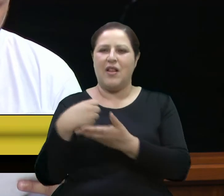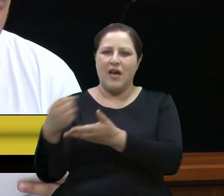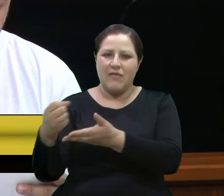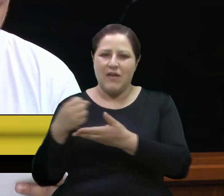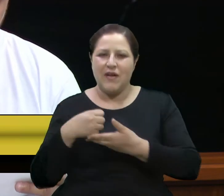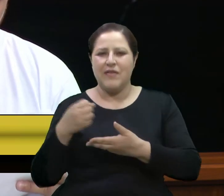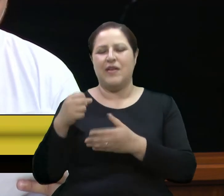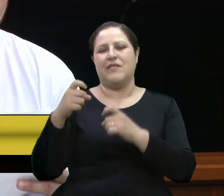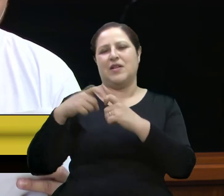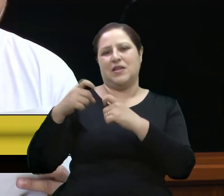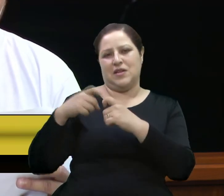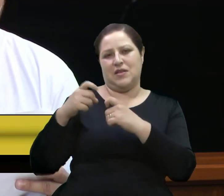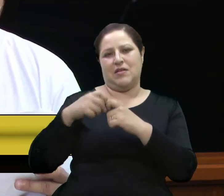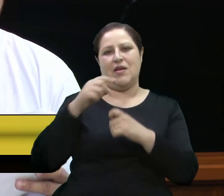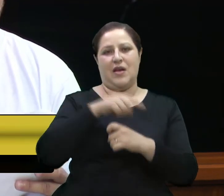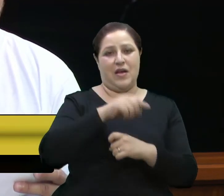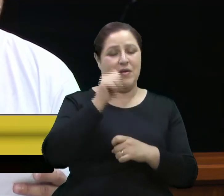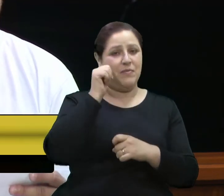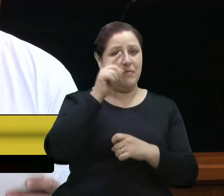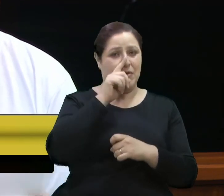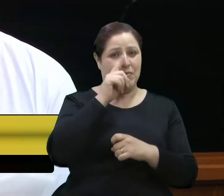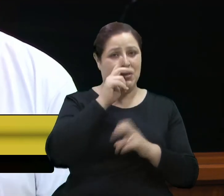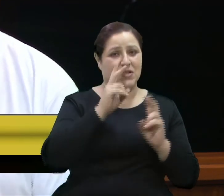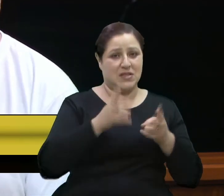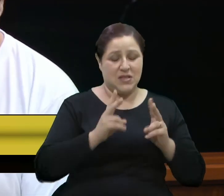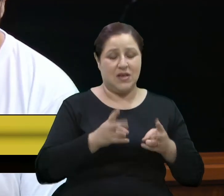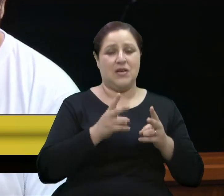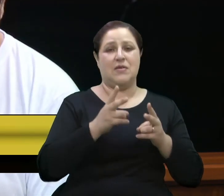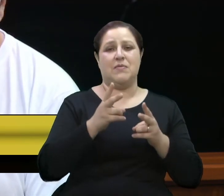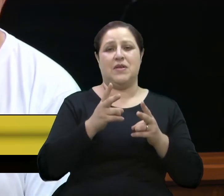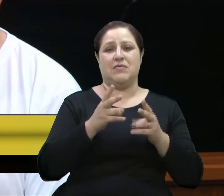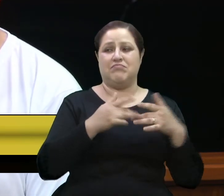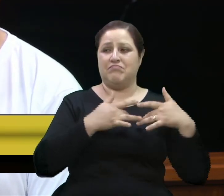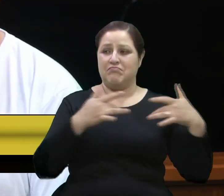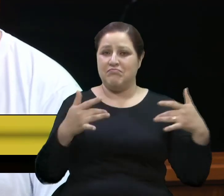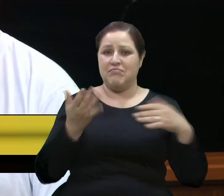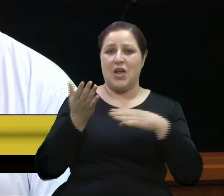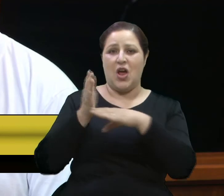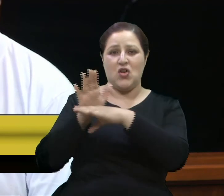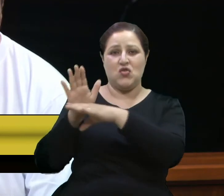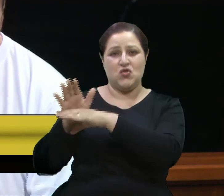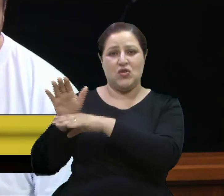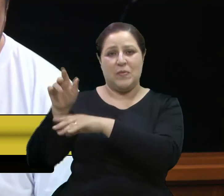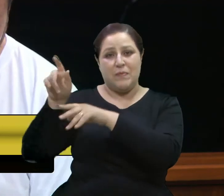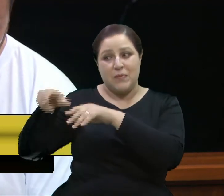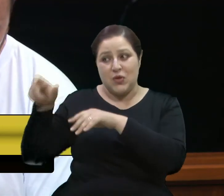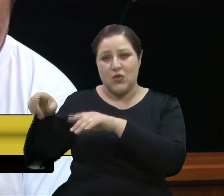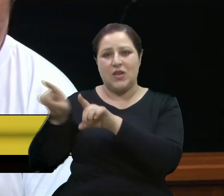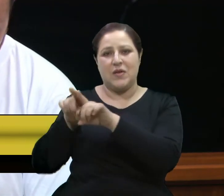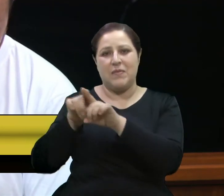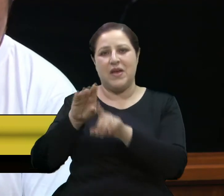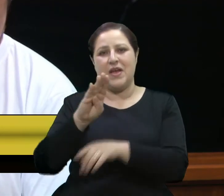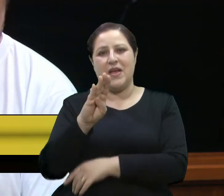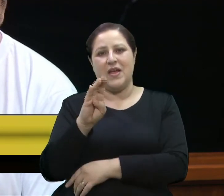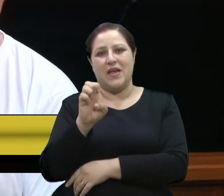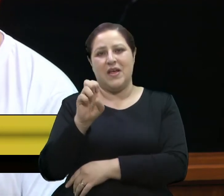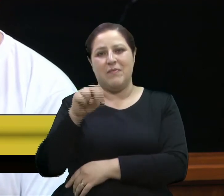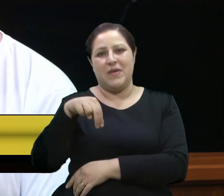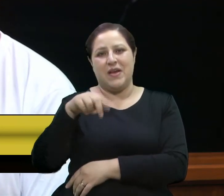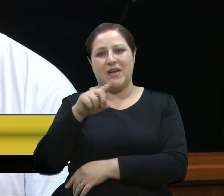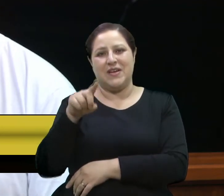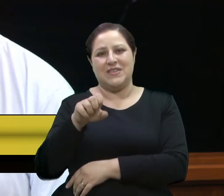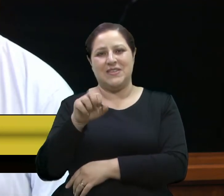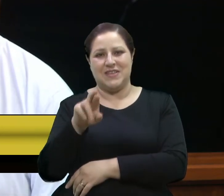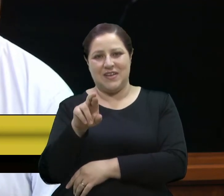nada faltasse, nunca deixou de benzer e ajudar as pessoas. É por isso, e por tantos outros motivos, dessa